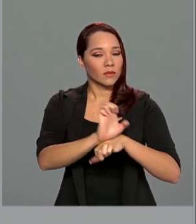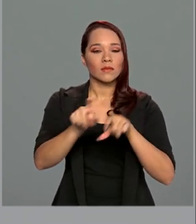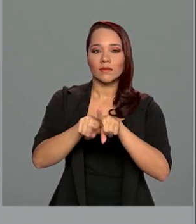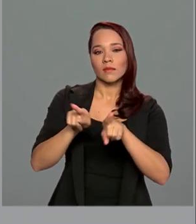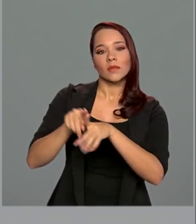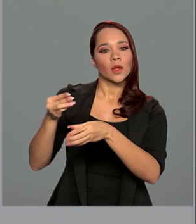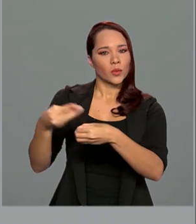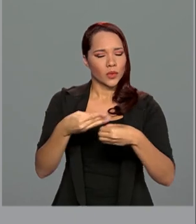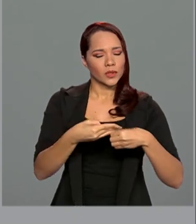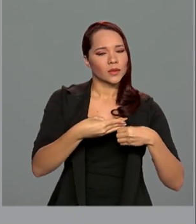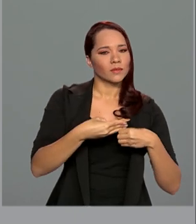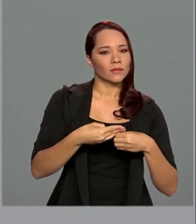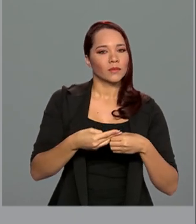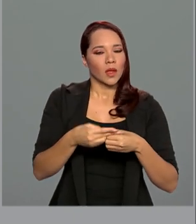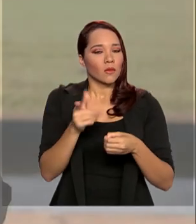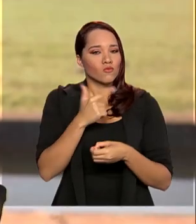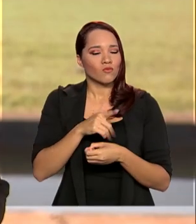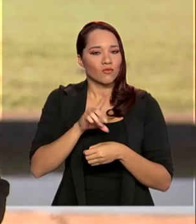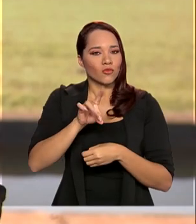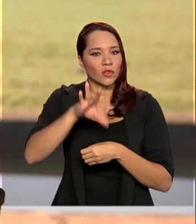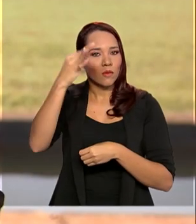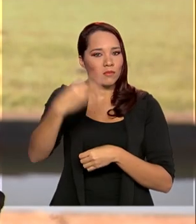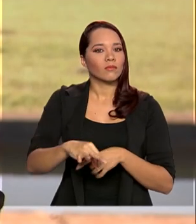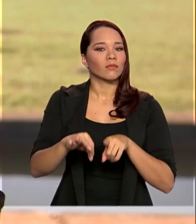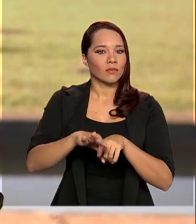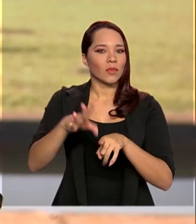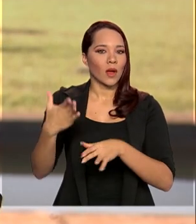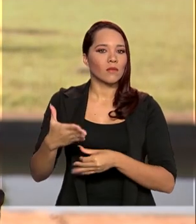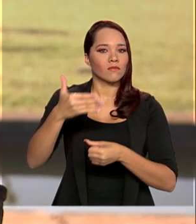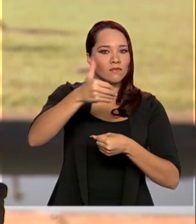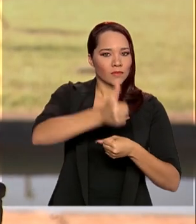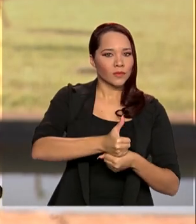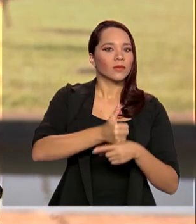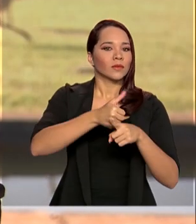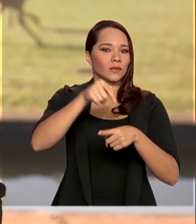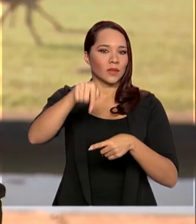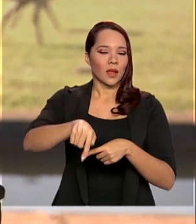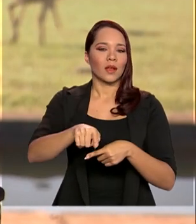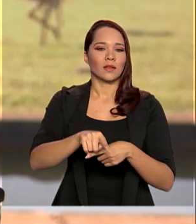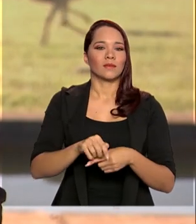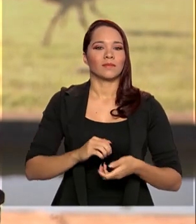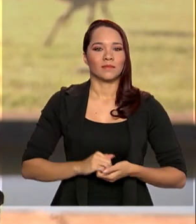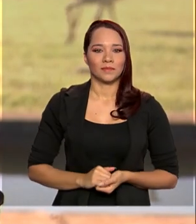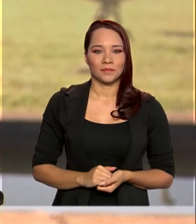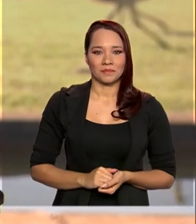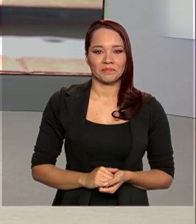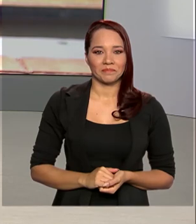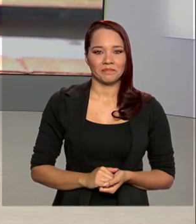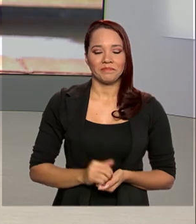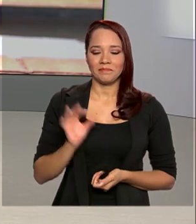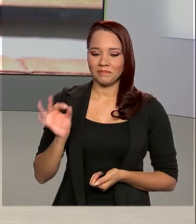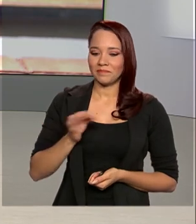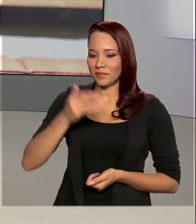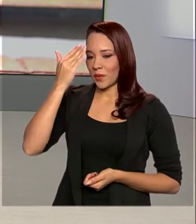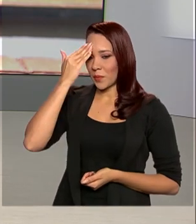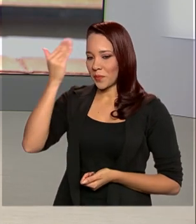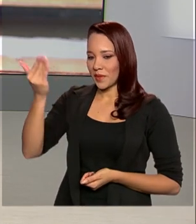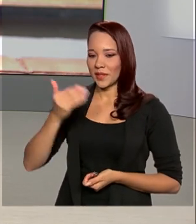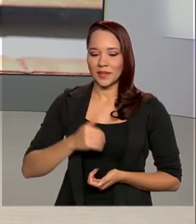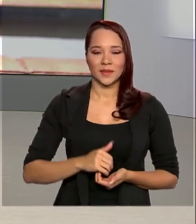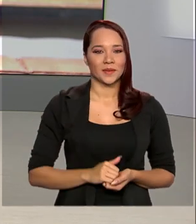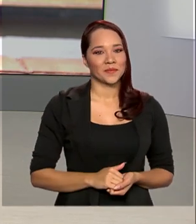com os municípios. Ainda não há data confirmada para a posse do novo ministro. Renata, voltamos com você. Tá certo, Márcia. Obrigada pelas suas